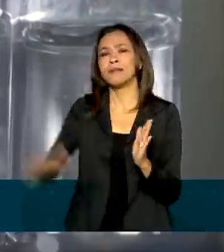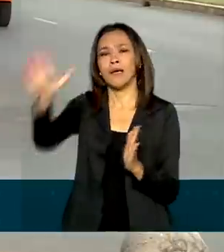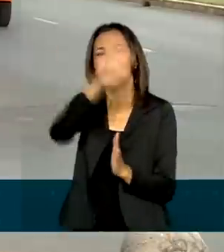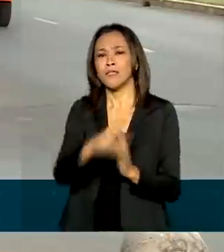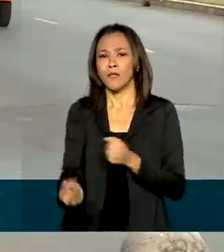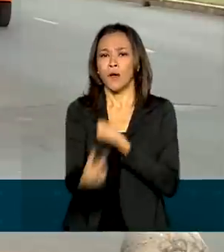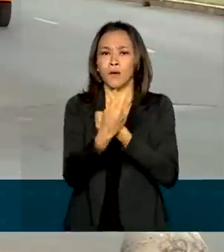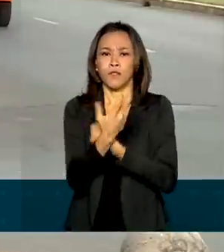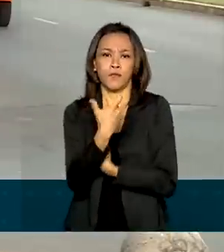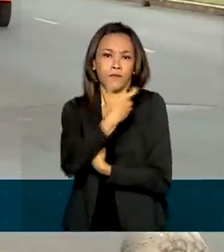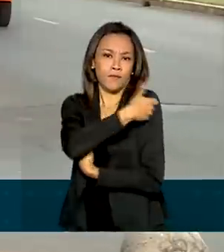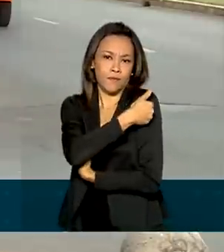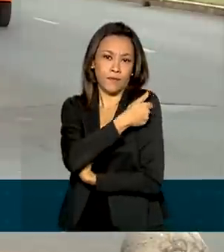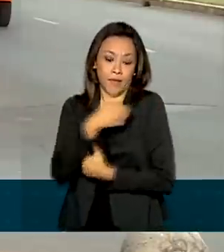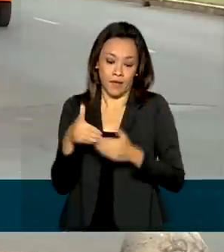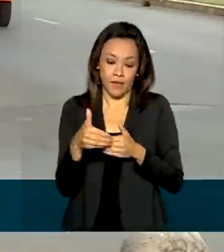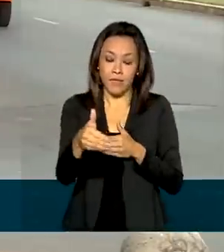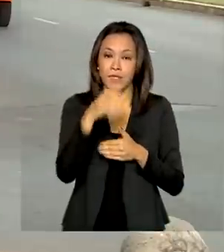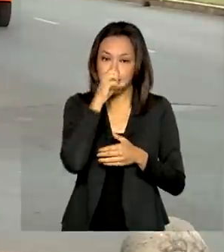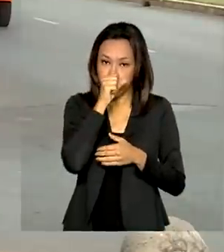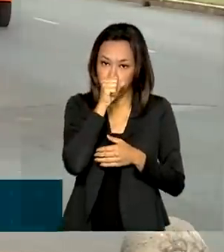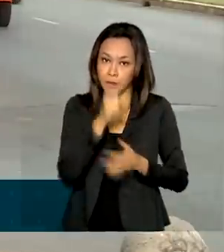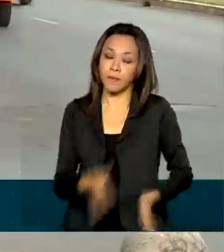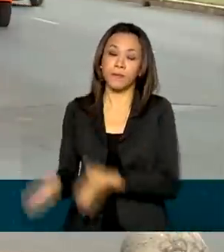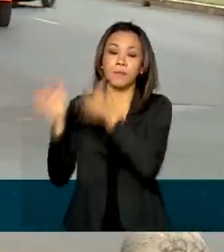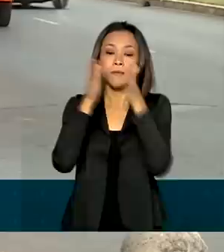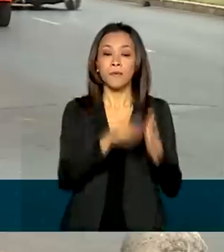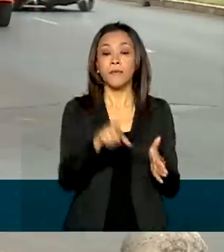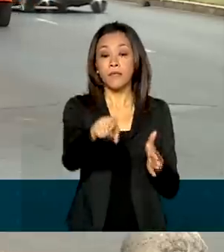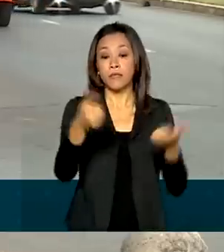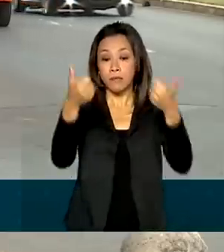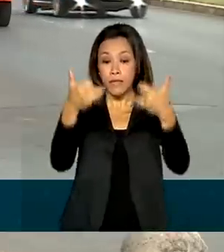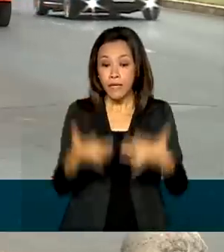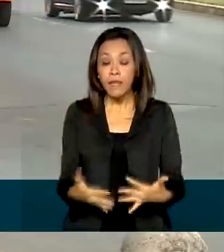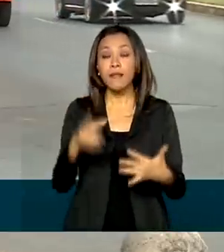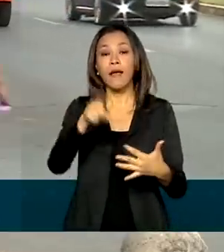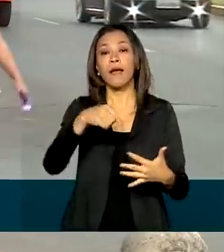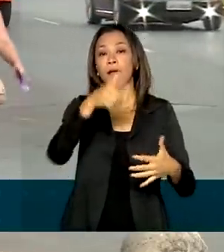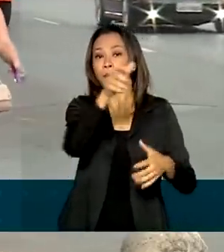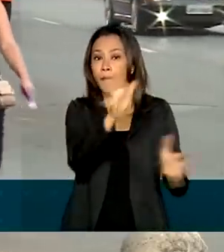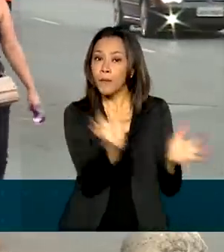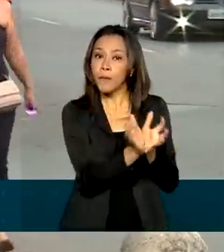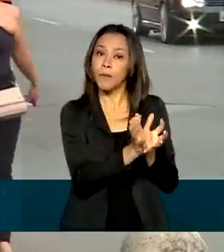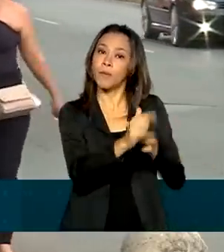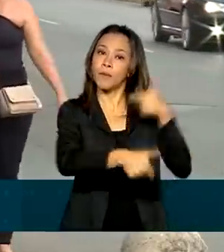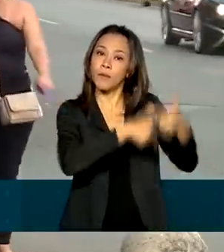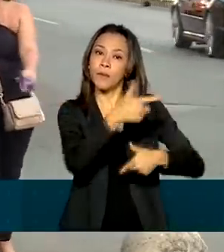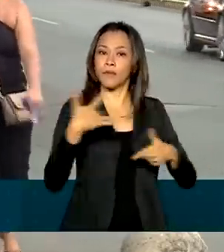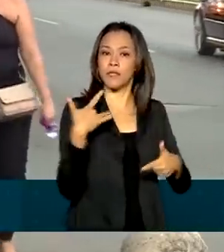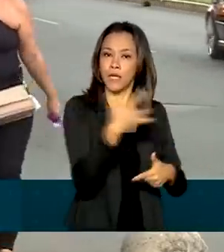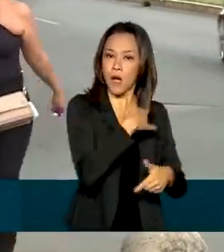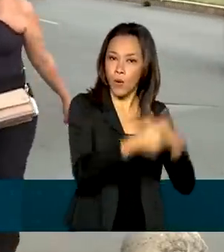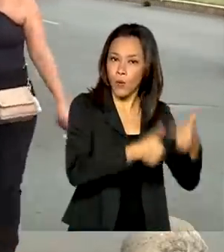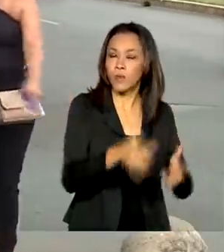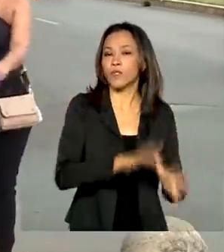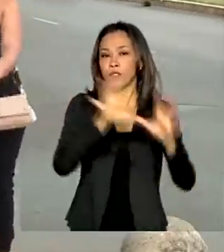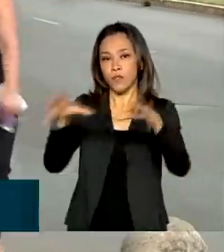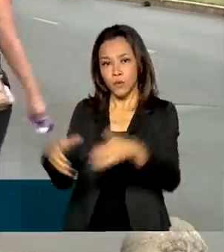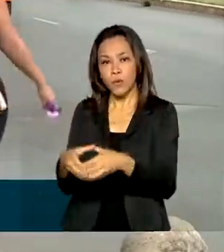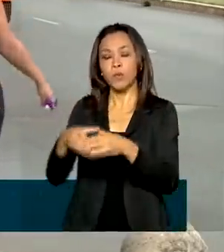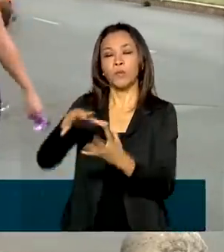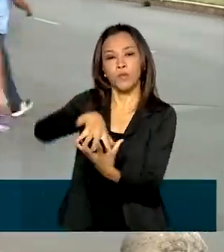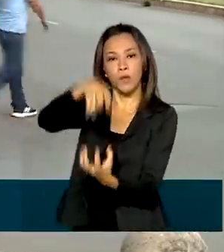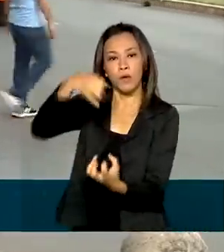sábado. As doses distribuídas esta semana são para trabalhadores da saúde e para idosos com idade entre 65